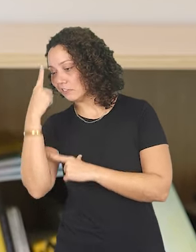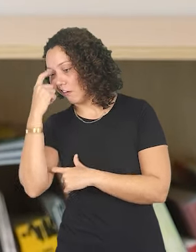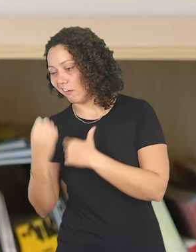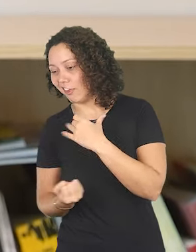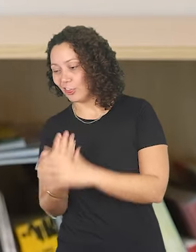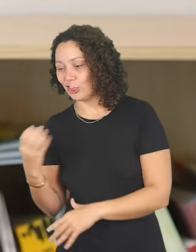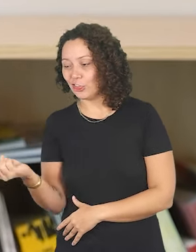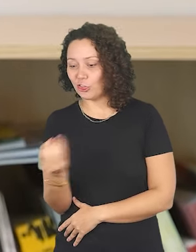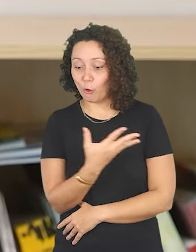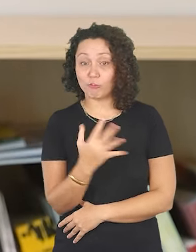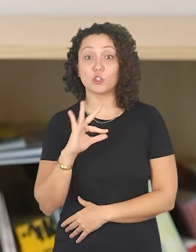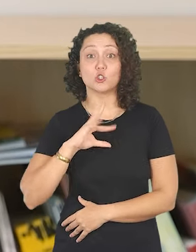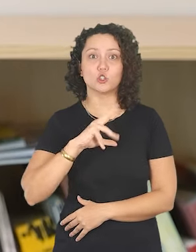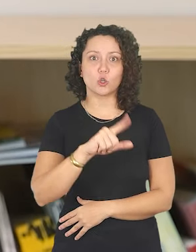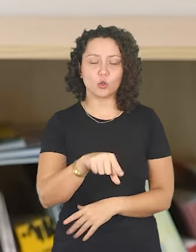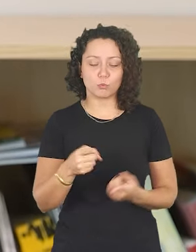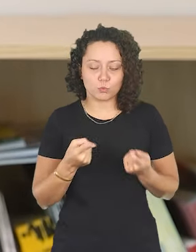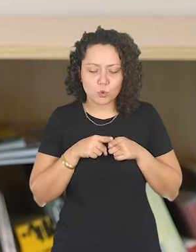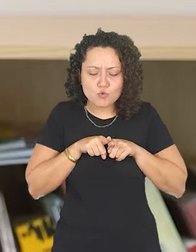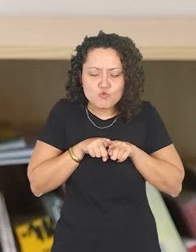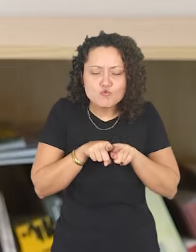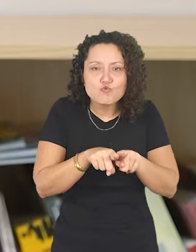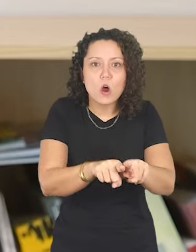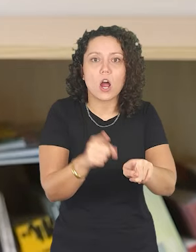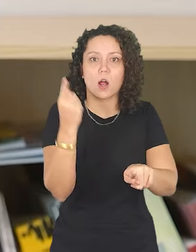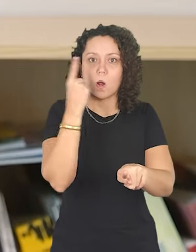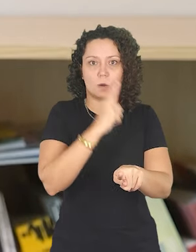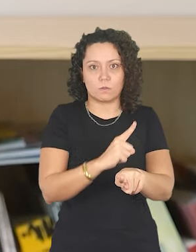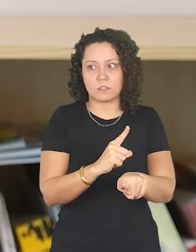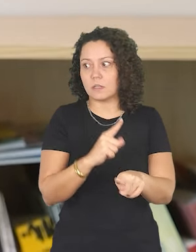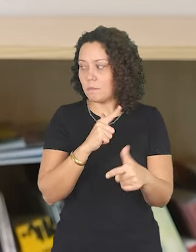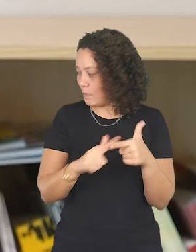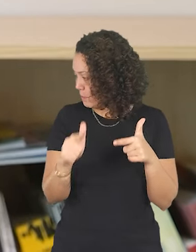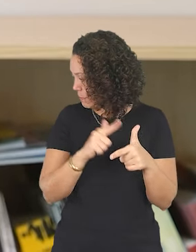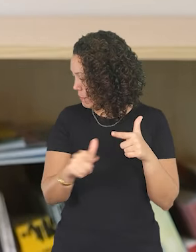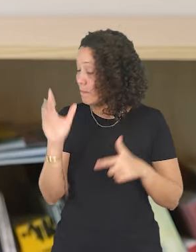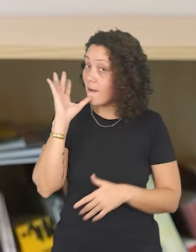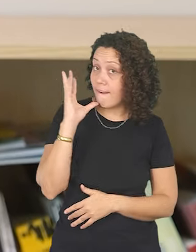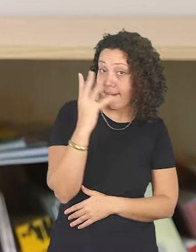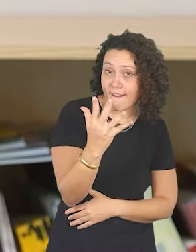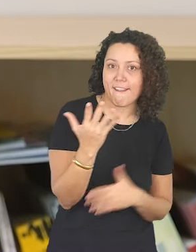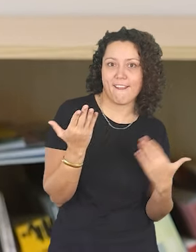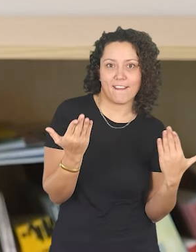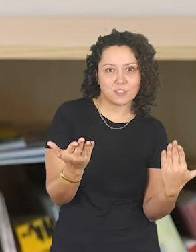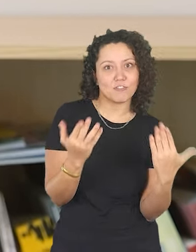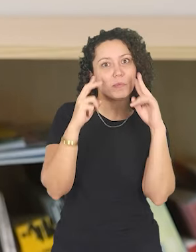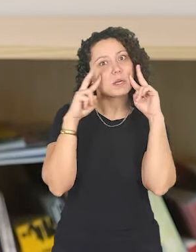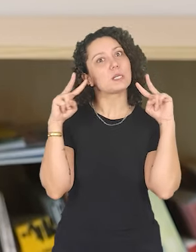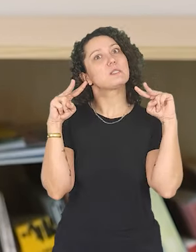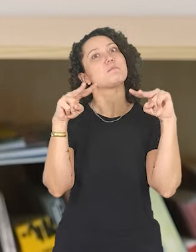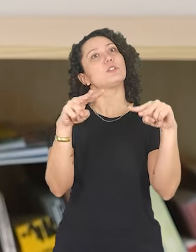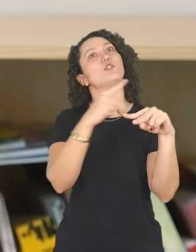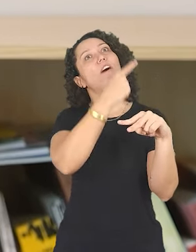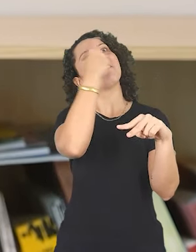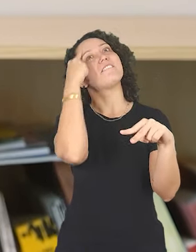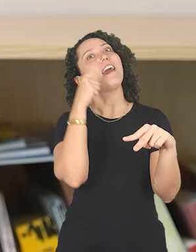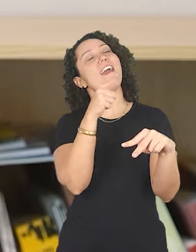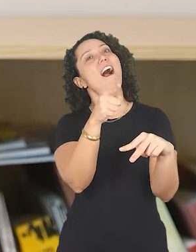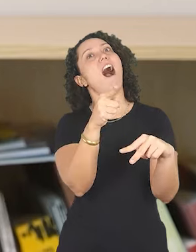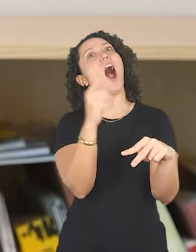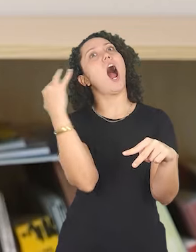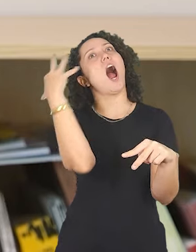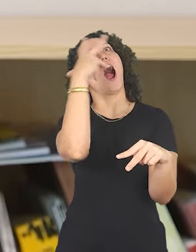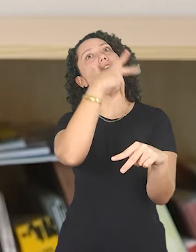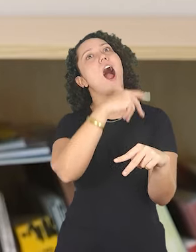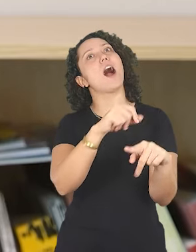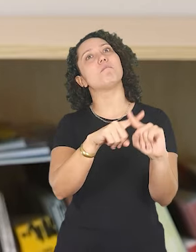outra. Fazer todo mundo andar junto, você solucionar problemas e apresentar o resultado final que é o que todo mundo vê mas que ninguém